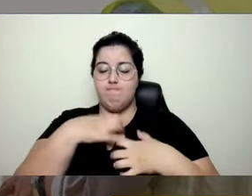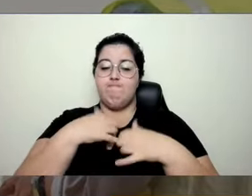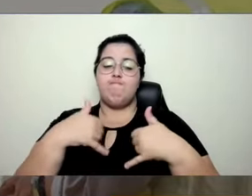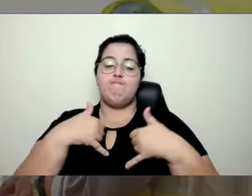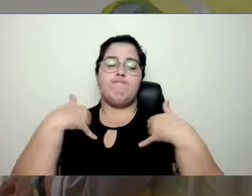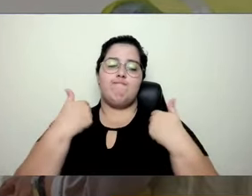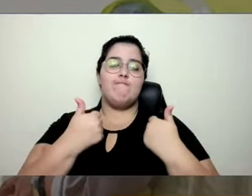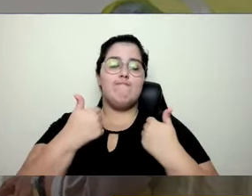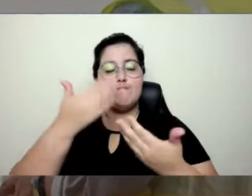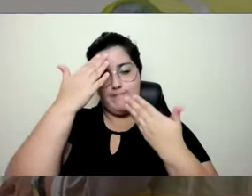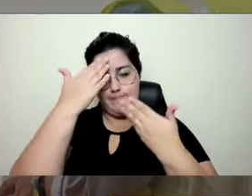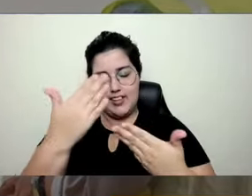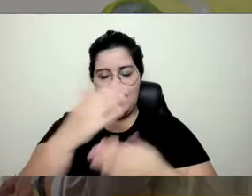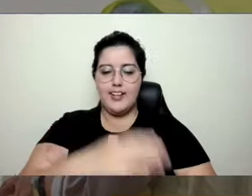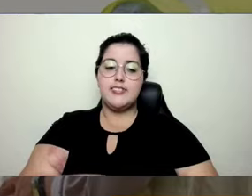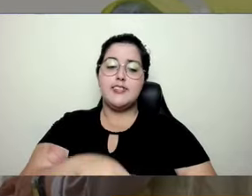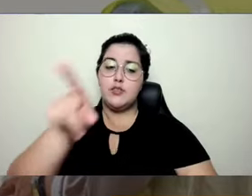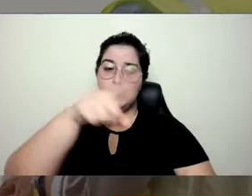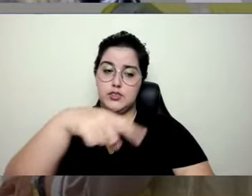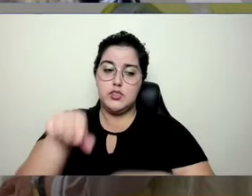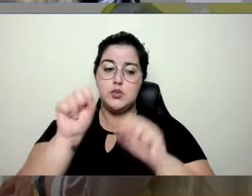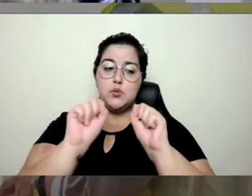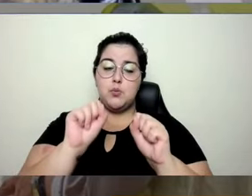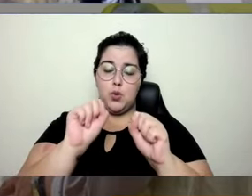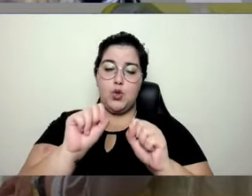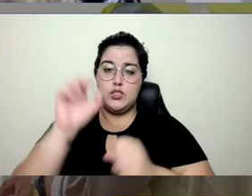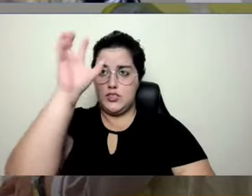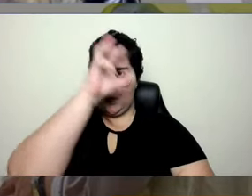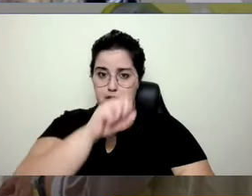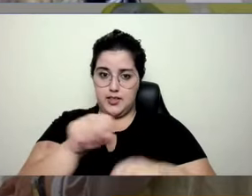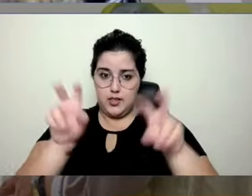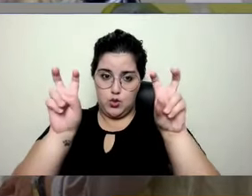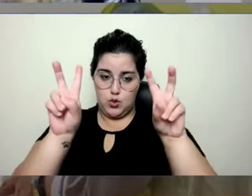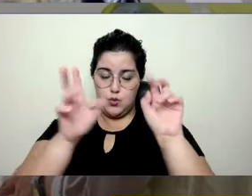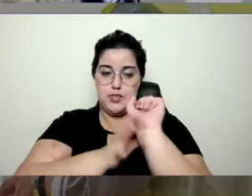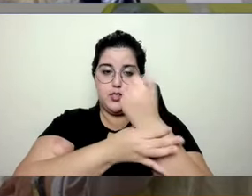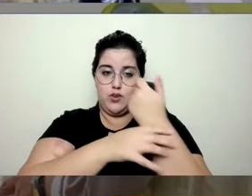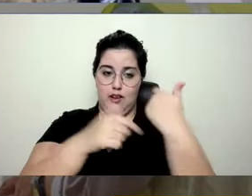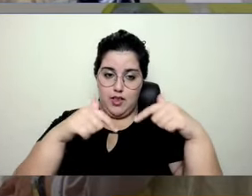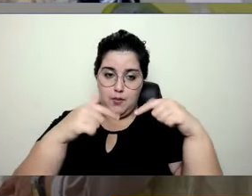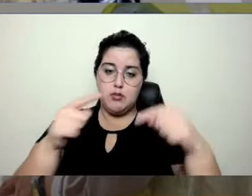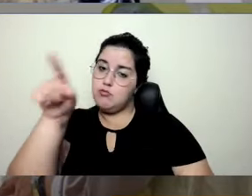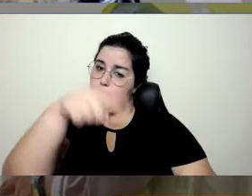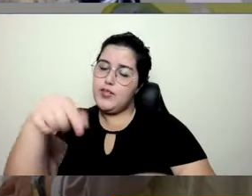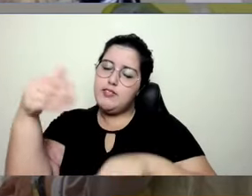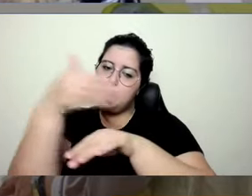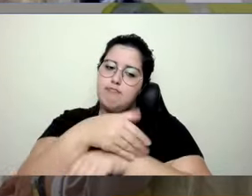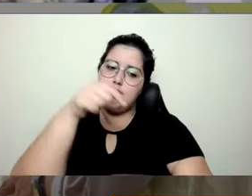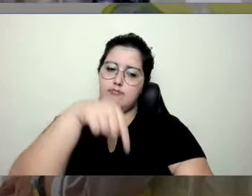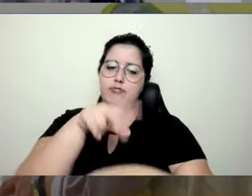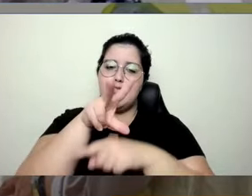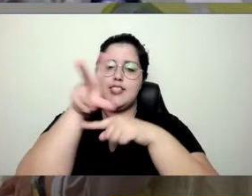É isso aí, Fabi, quem quiser aprender segurança do trabalho, com tecnologia, é só vir para o Senac, né?